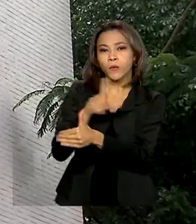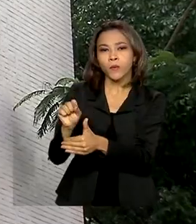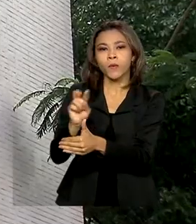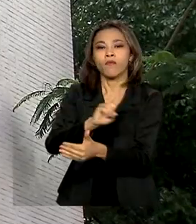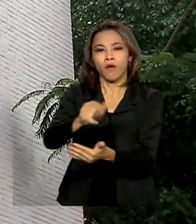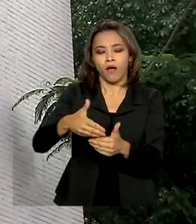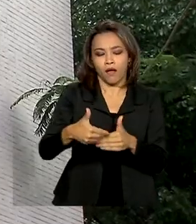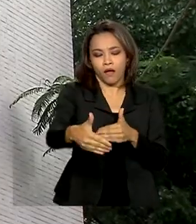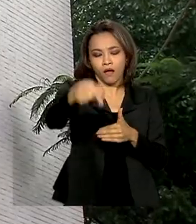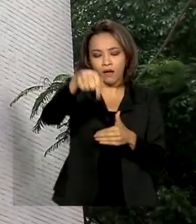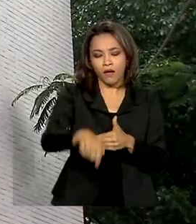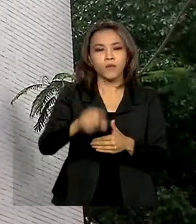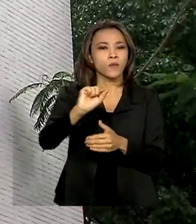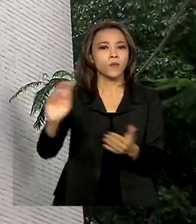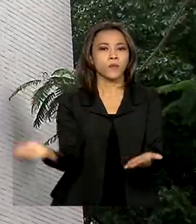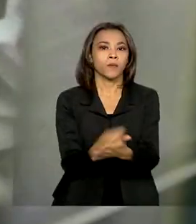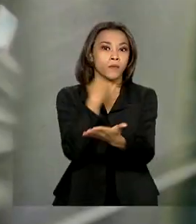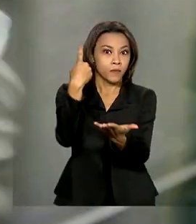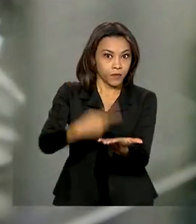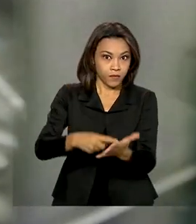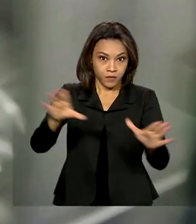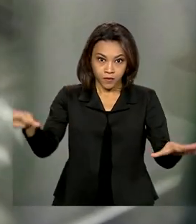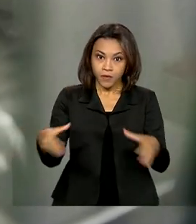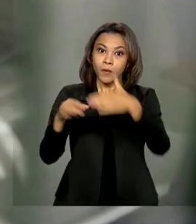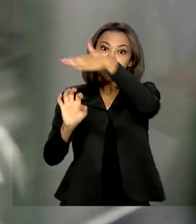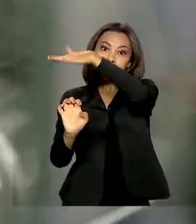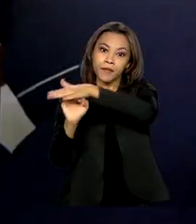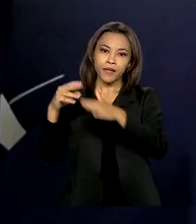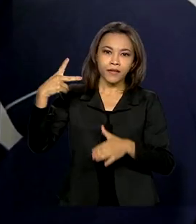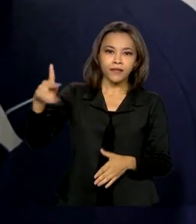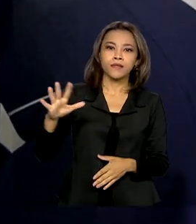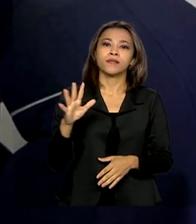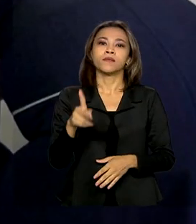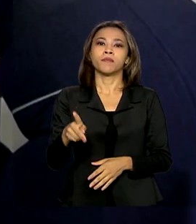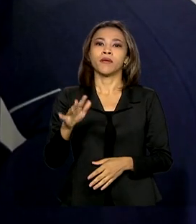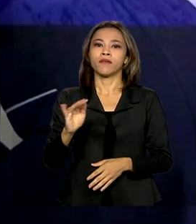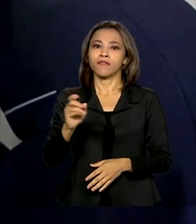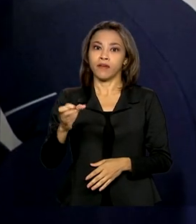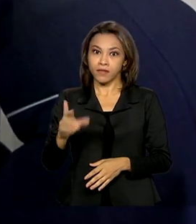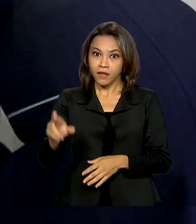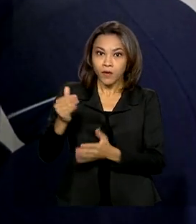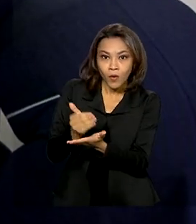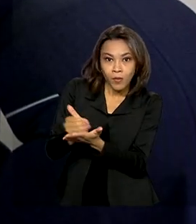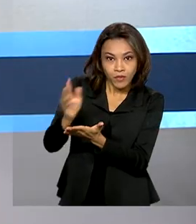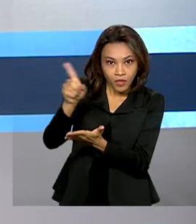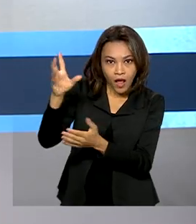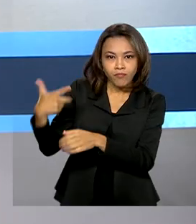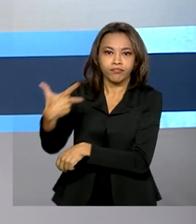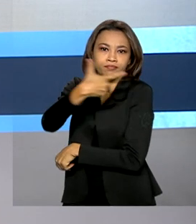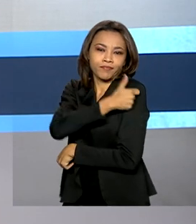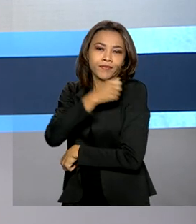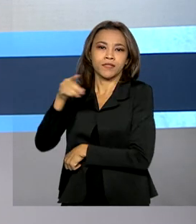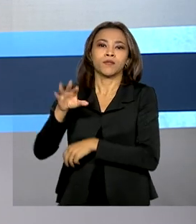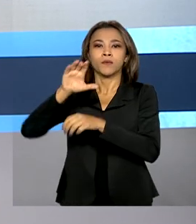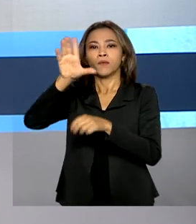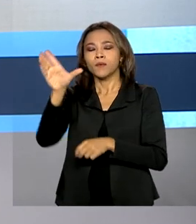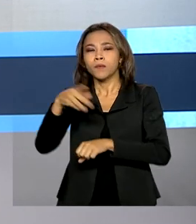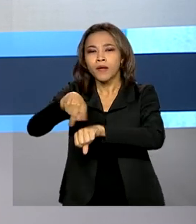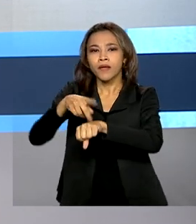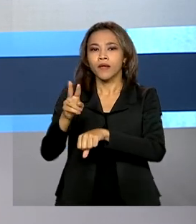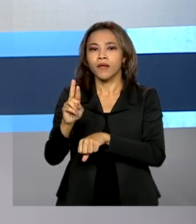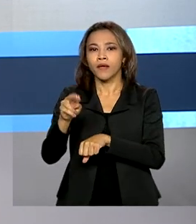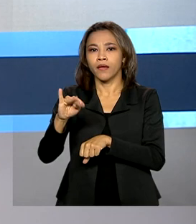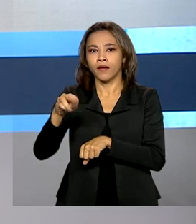deve assinar ainda esta semana acordo com a Pfizer, vacina que começou a ser aplicada no Reino Unido. Congresso